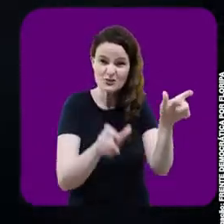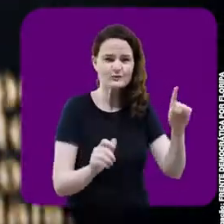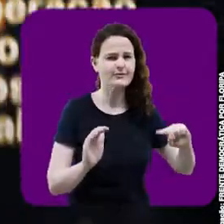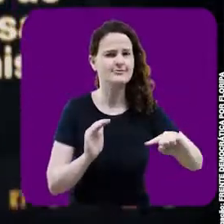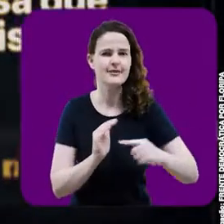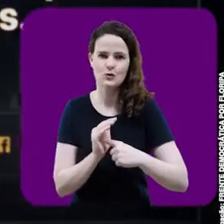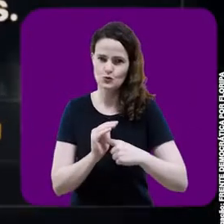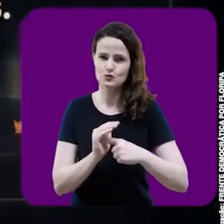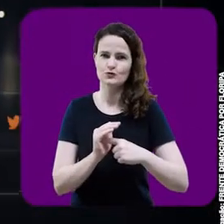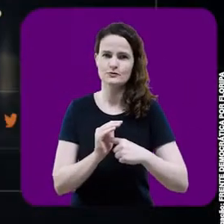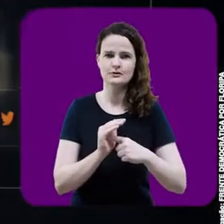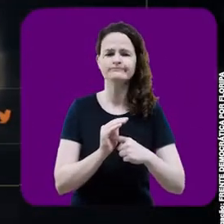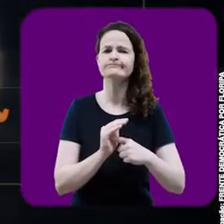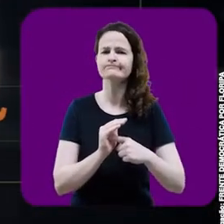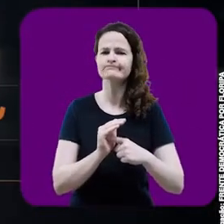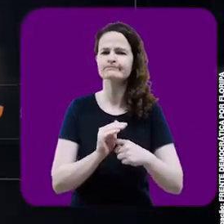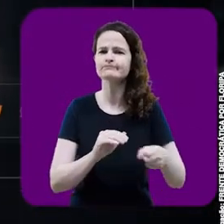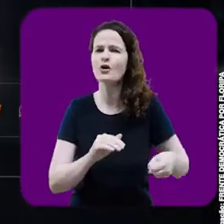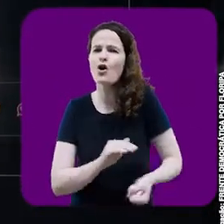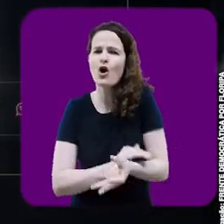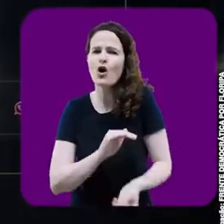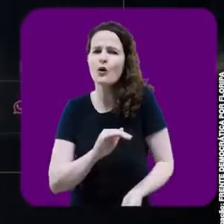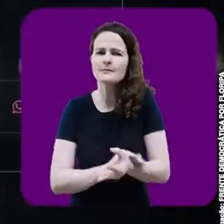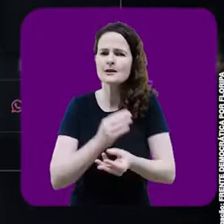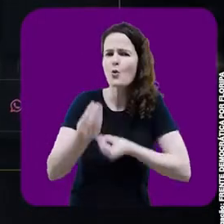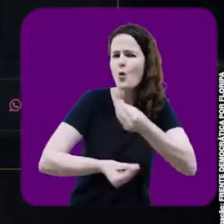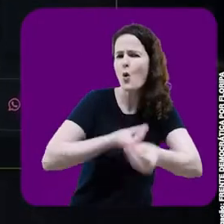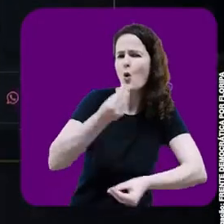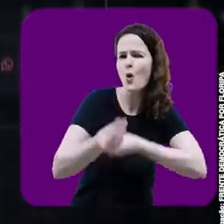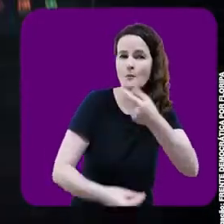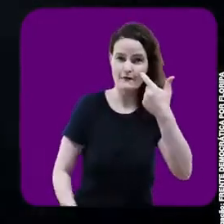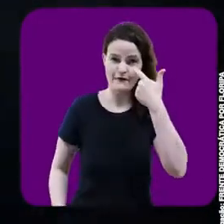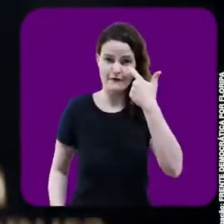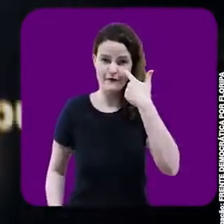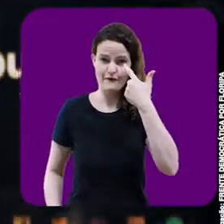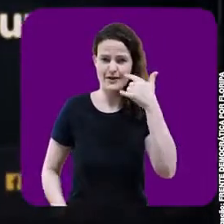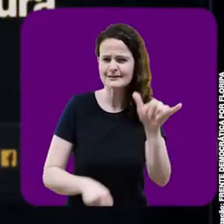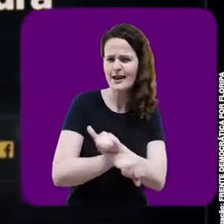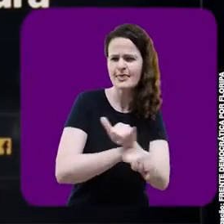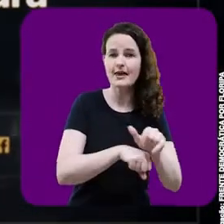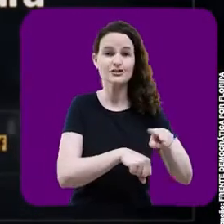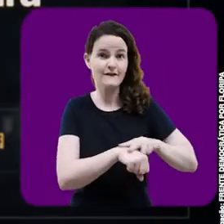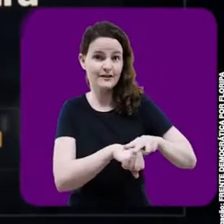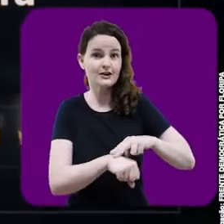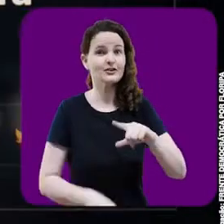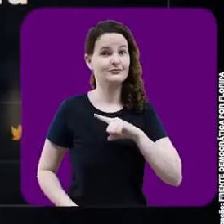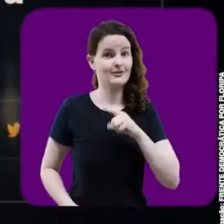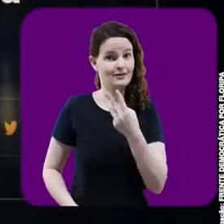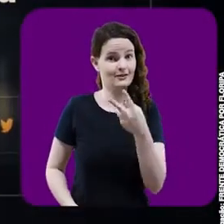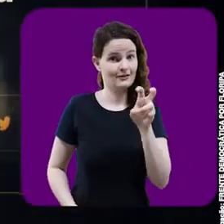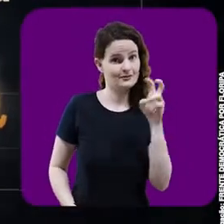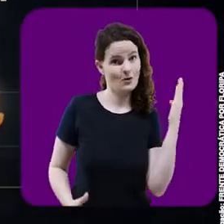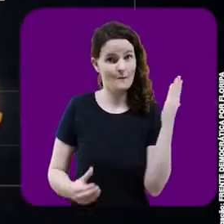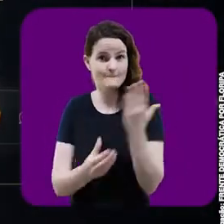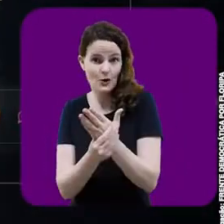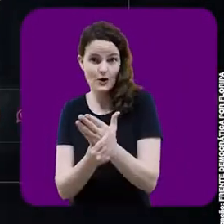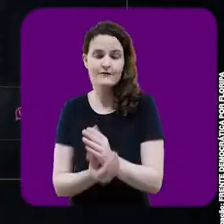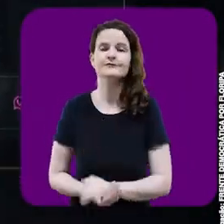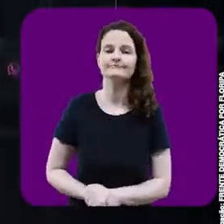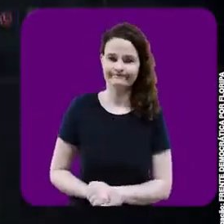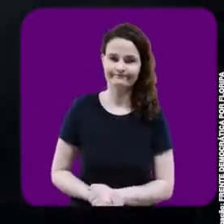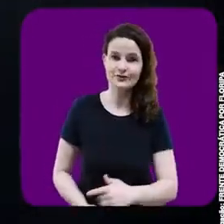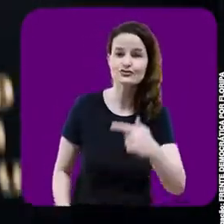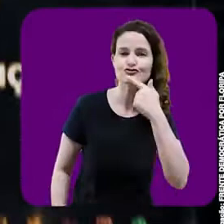Florianópolis, é organizado de estupro, polícia civil realiza a operação mecanismos de, Câmara de Vereadores de Florianópolis, prefeito de